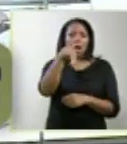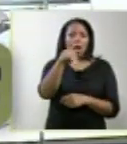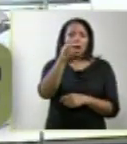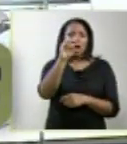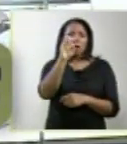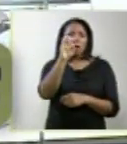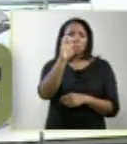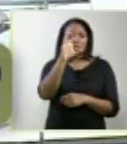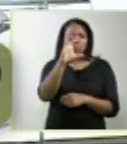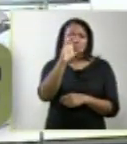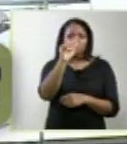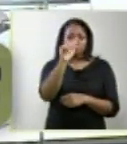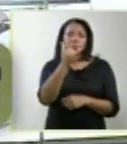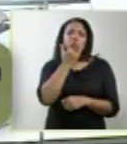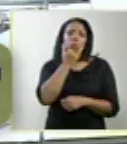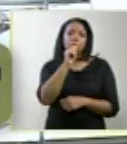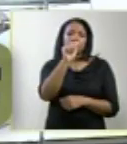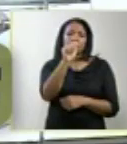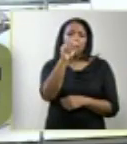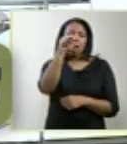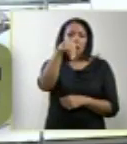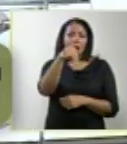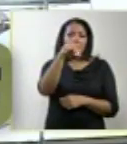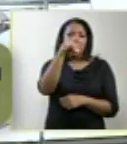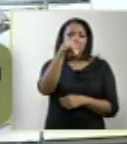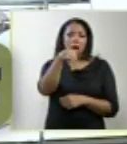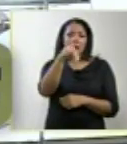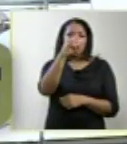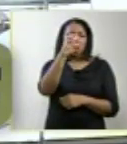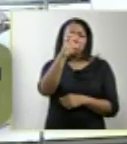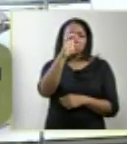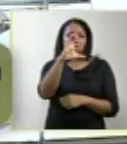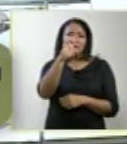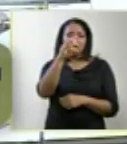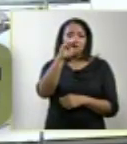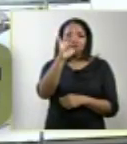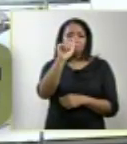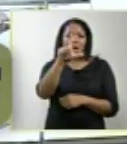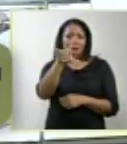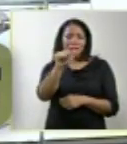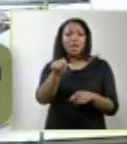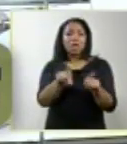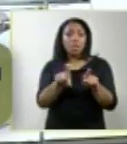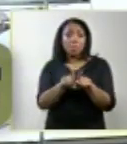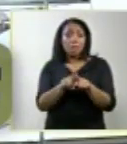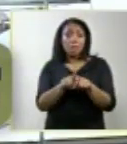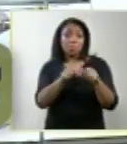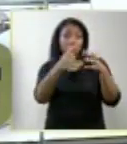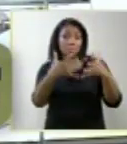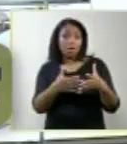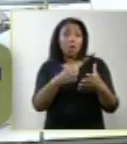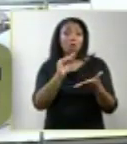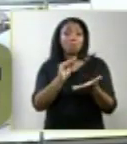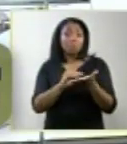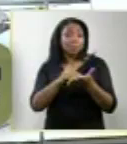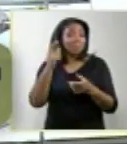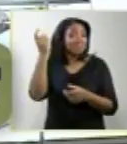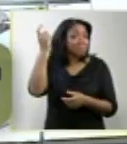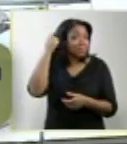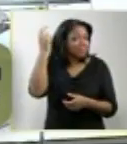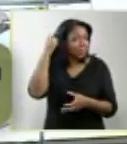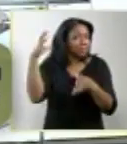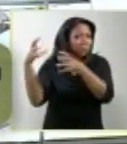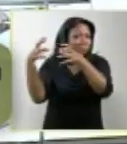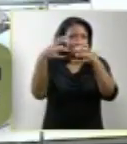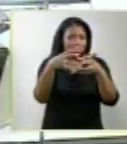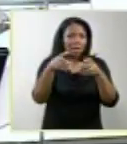que seria, então, a não formação completa do encéfalo. Ou seja, para o diagnóstico de anencefalia, precisamos